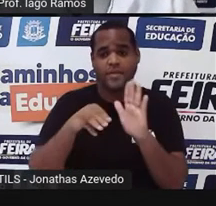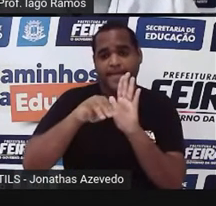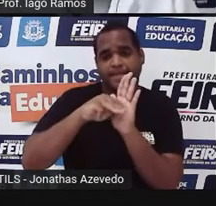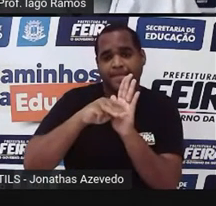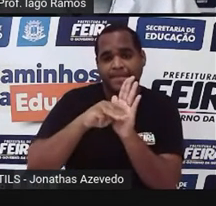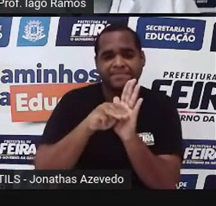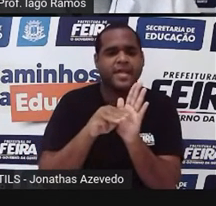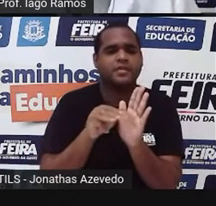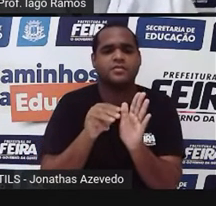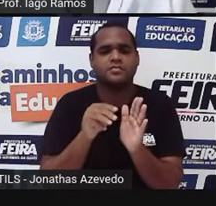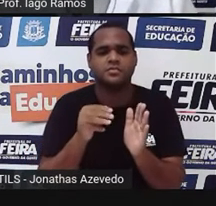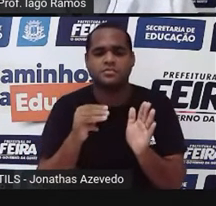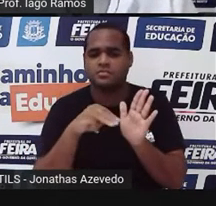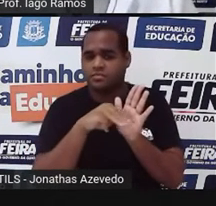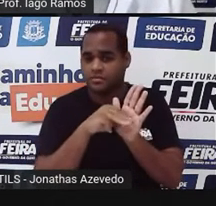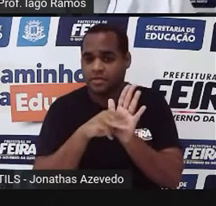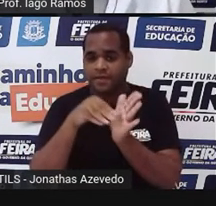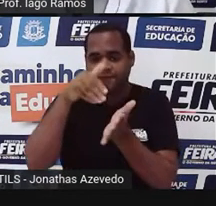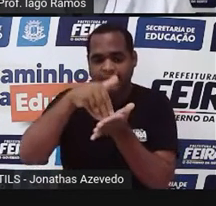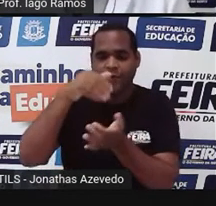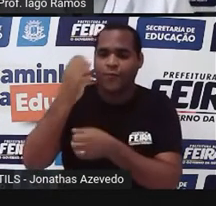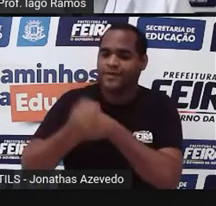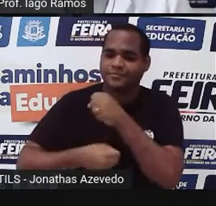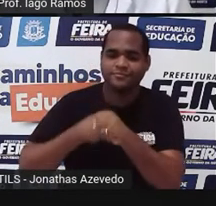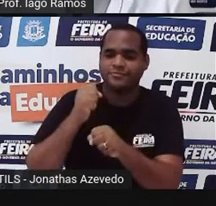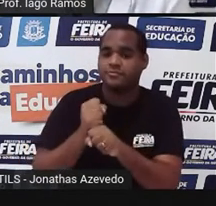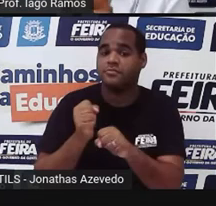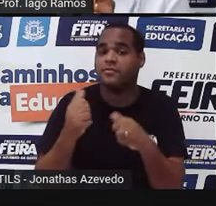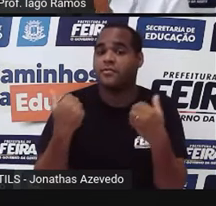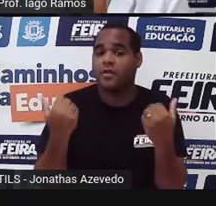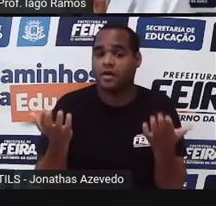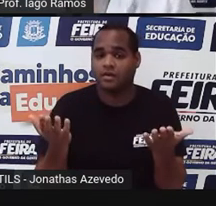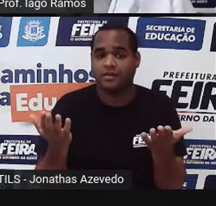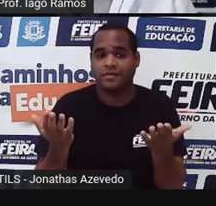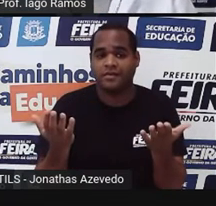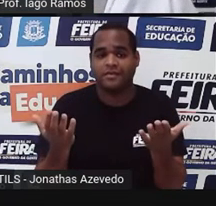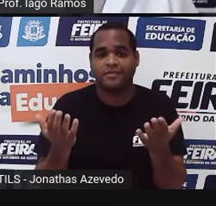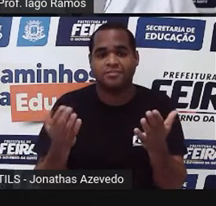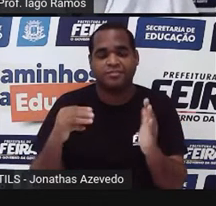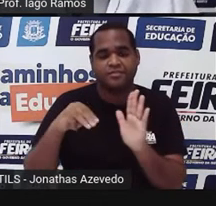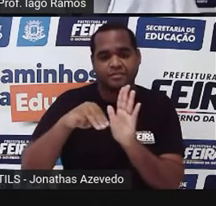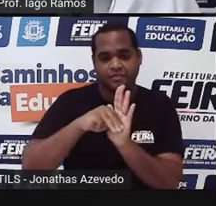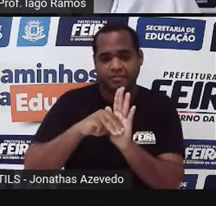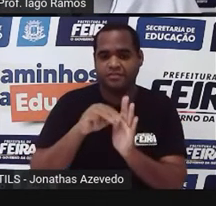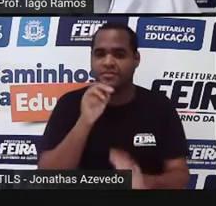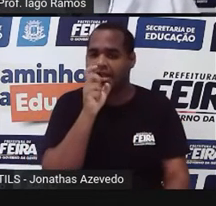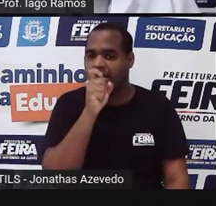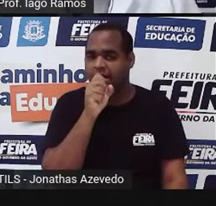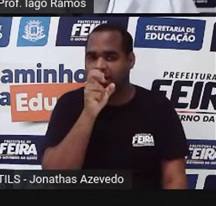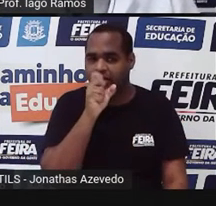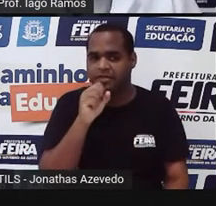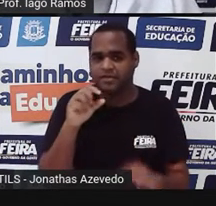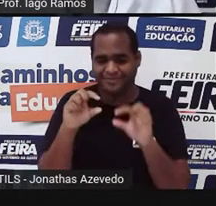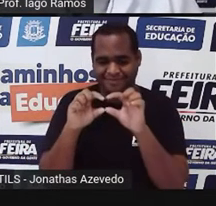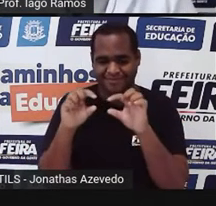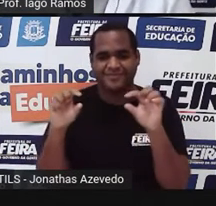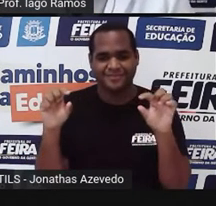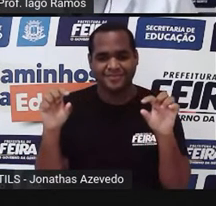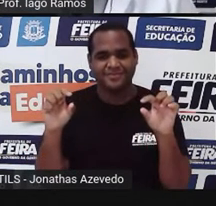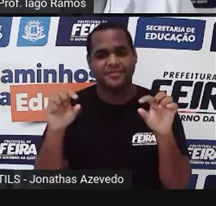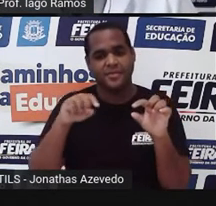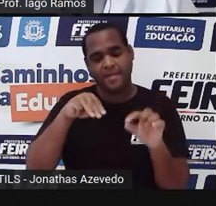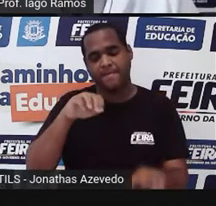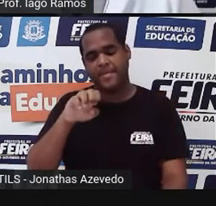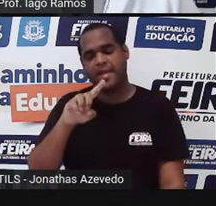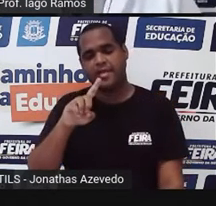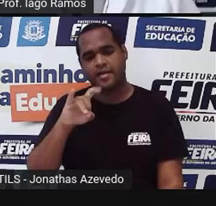sua média ao final do ano letivo? E veja que média eu coloquei em laranja para destacar, né? Porque